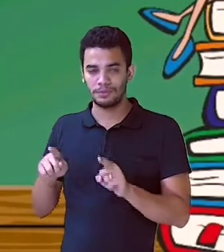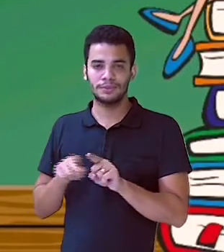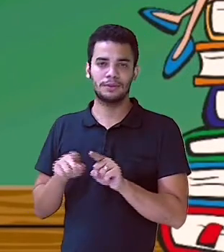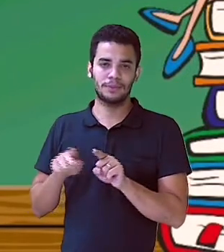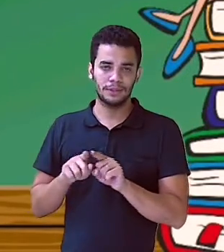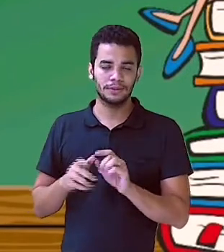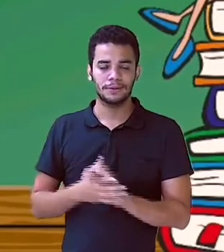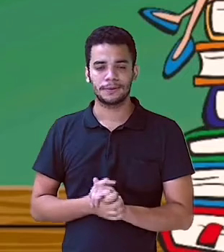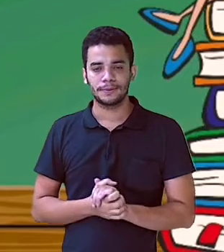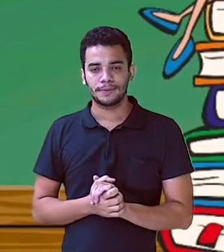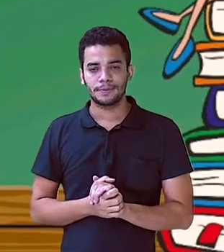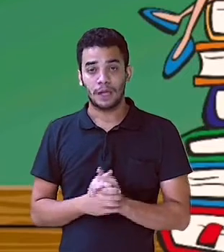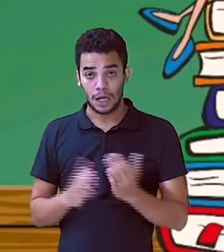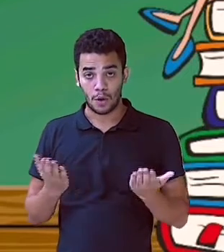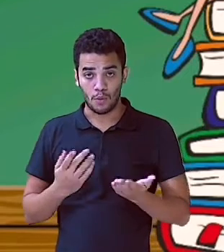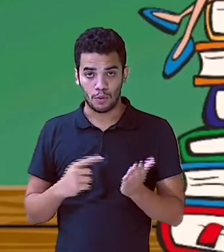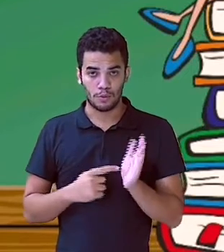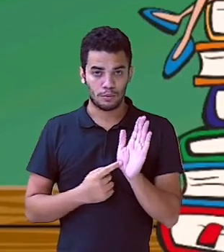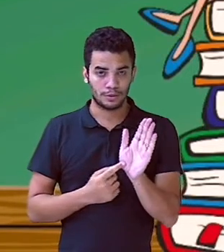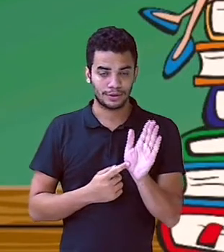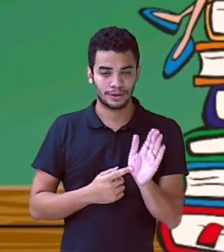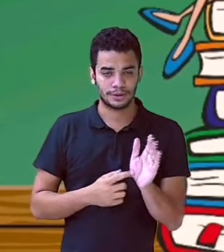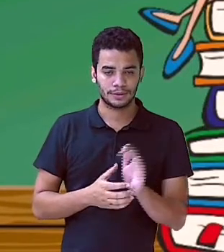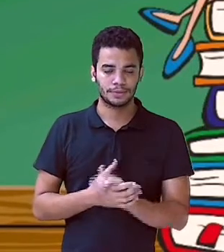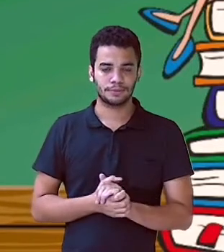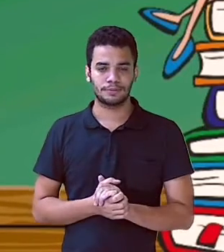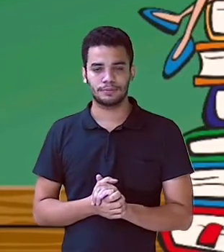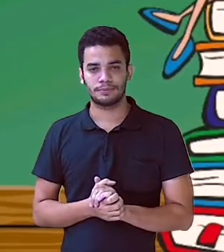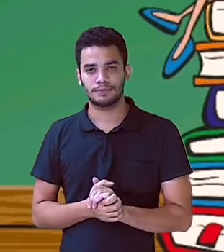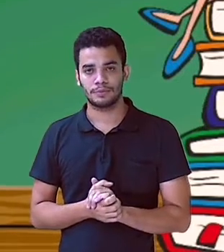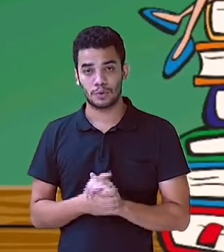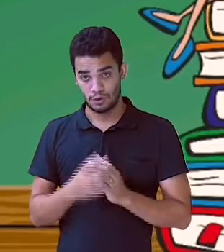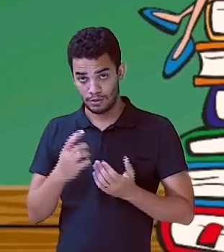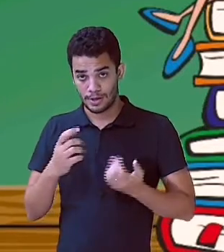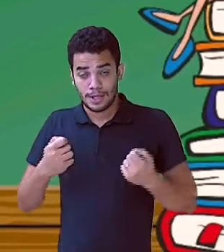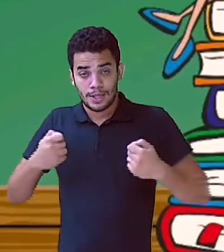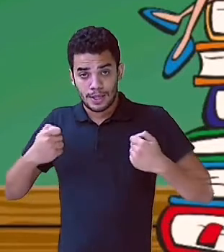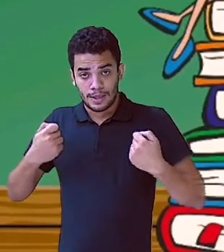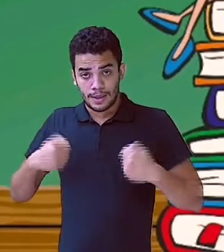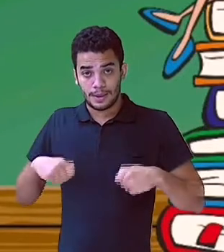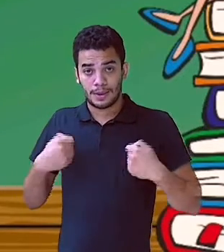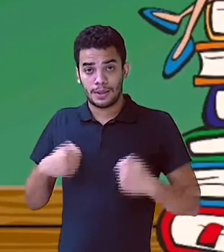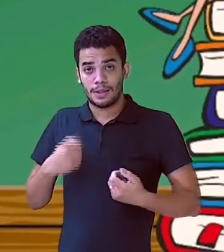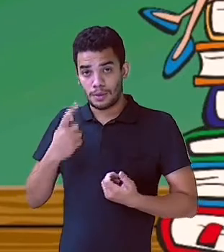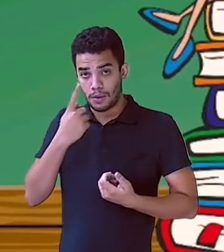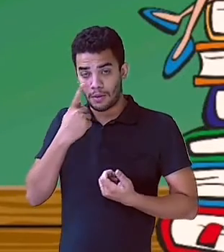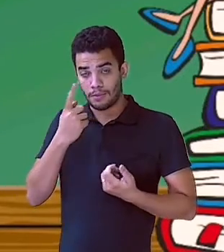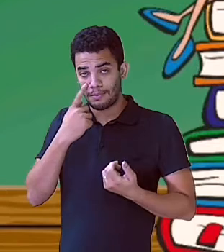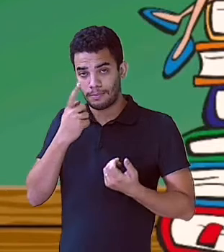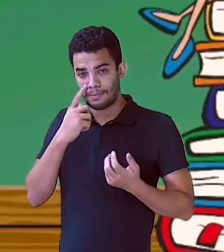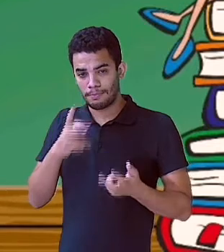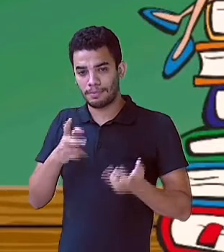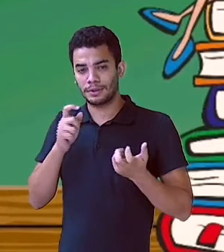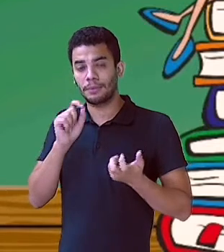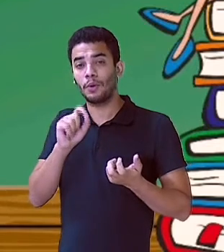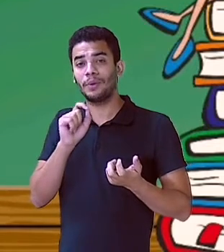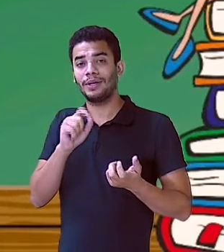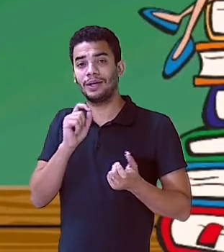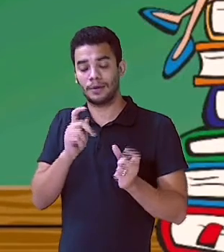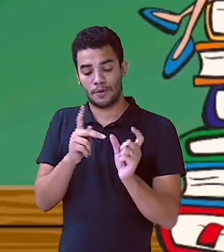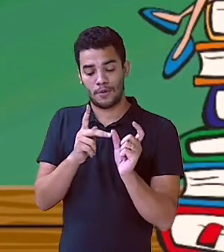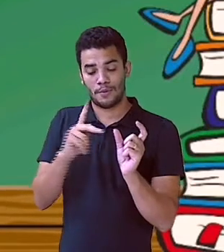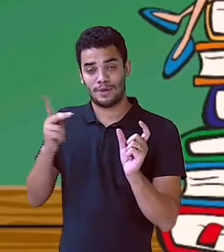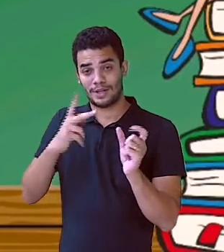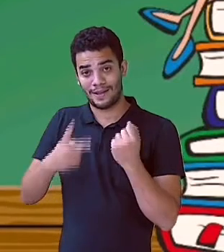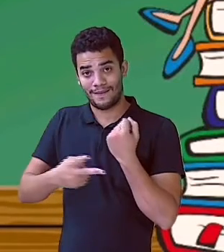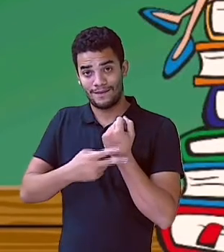objeto também. É o que veremos aí. Primeiro, vamos nos representar aqui. O significa que esse predicado verbo nominal, a formação